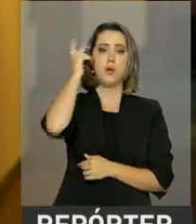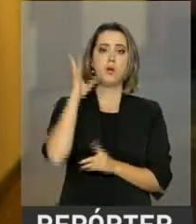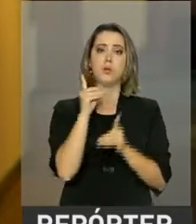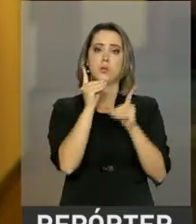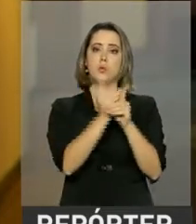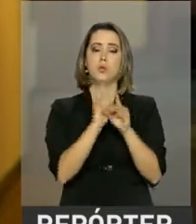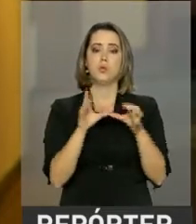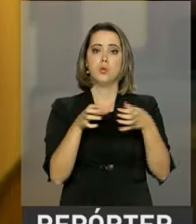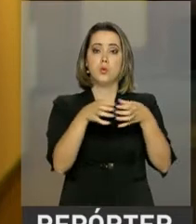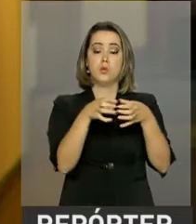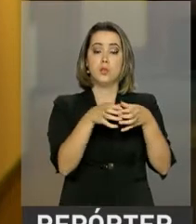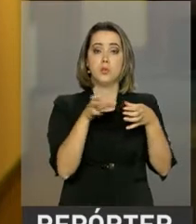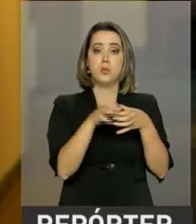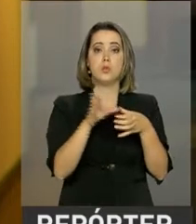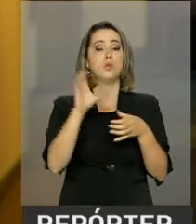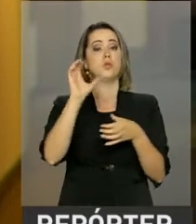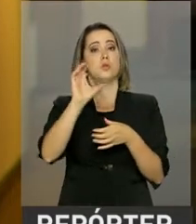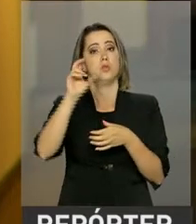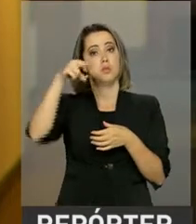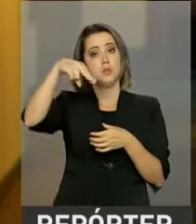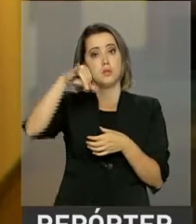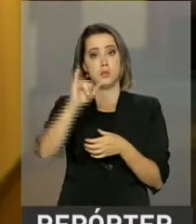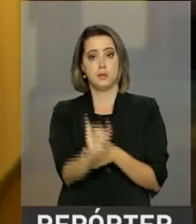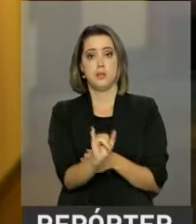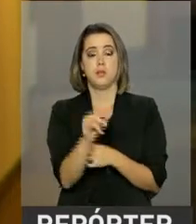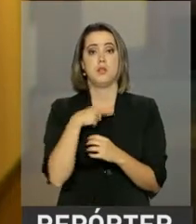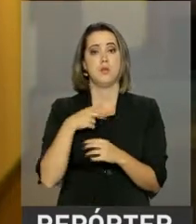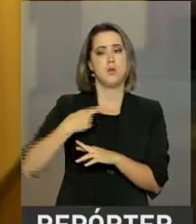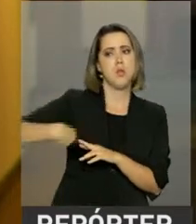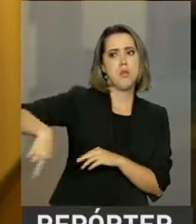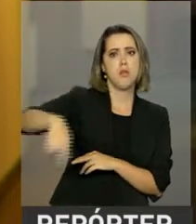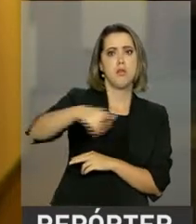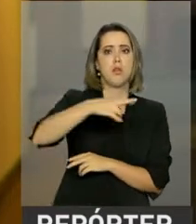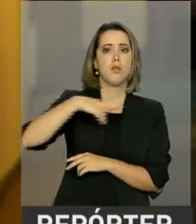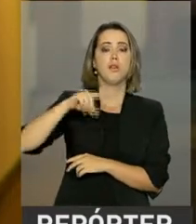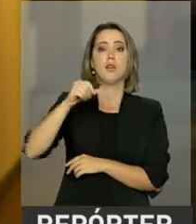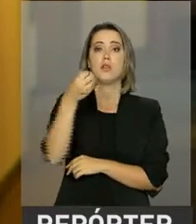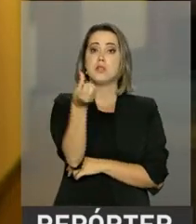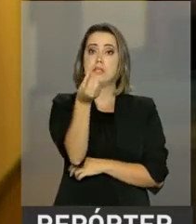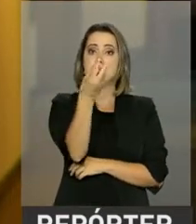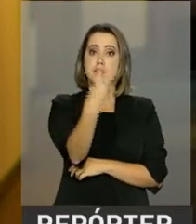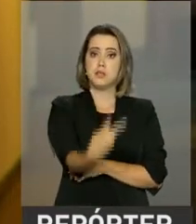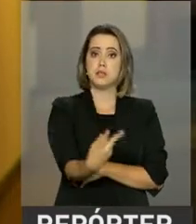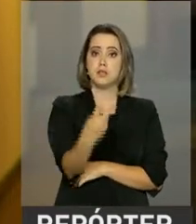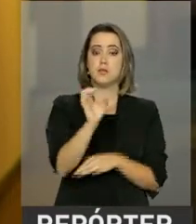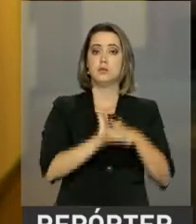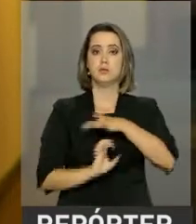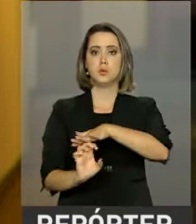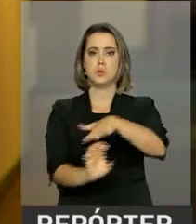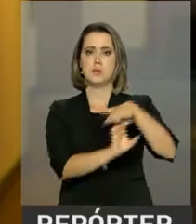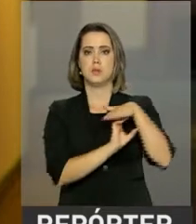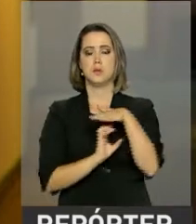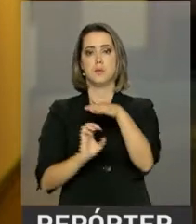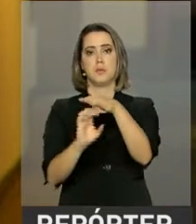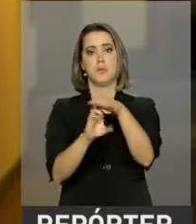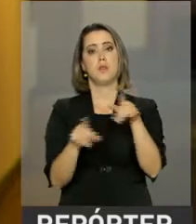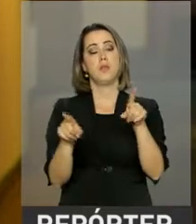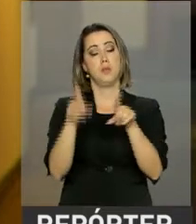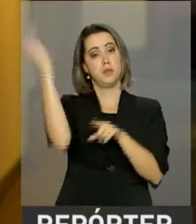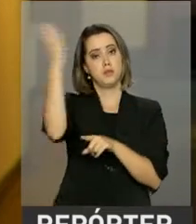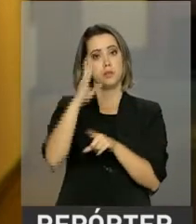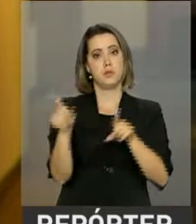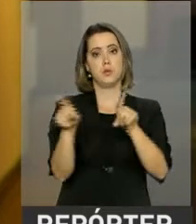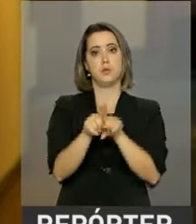pela Confederação Nacional da Indústria, a CNI, e reúne 62 empresários e executivos brasileiros e também suecos,